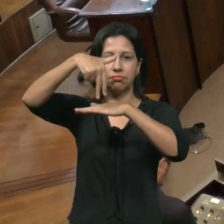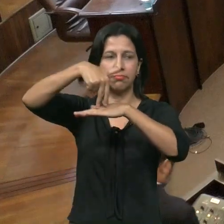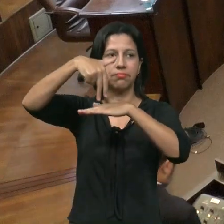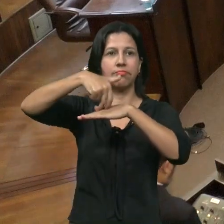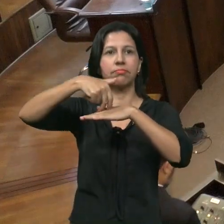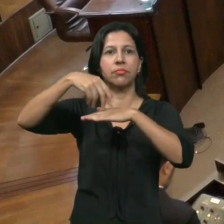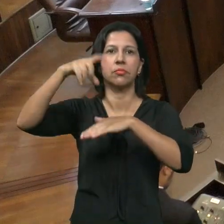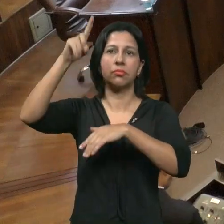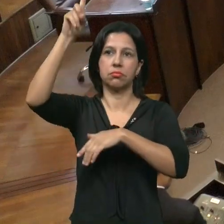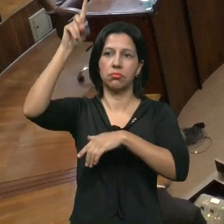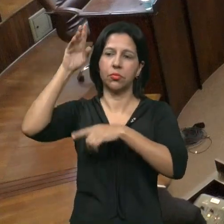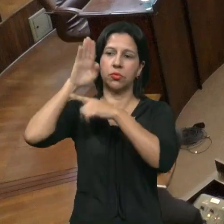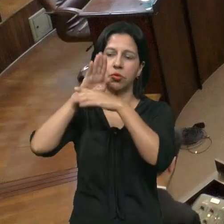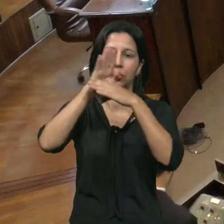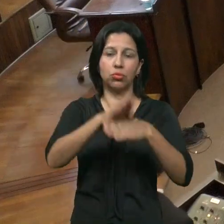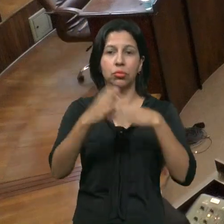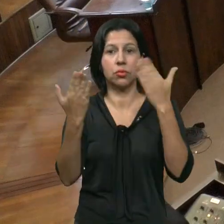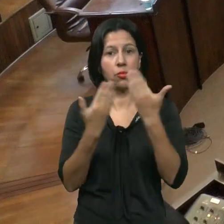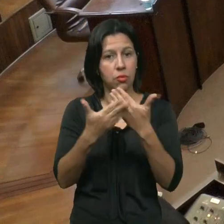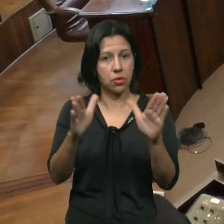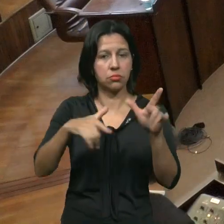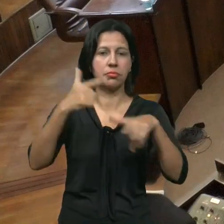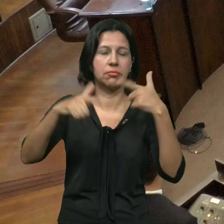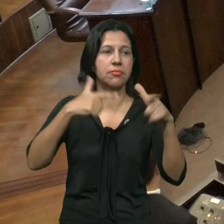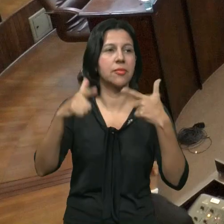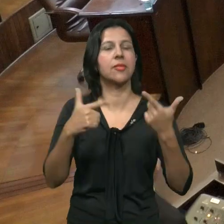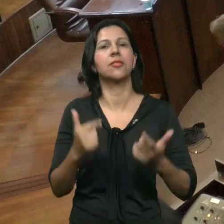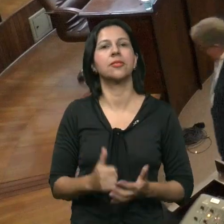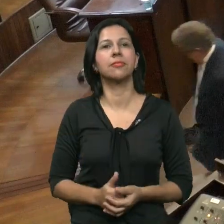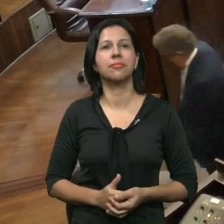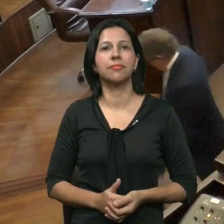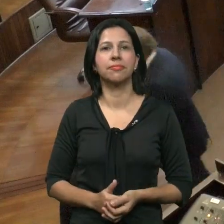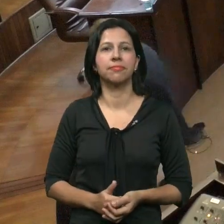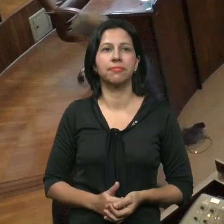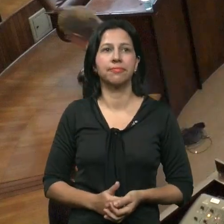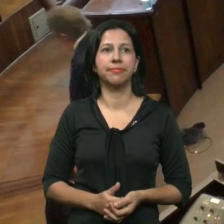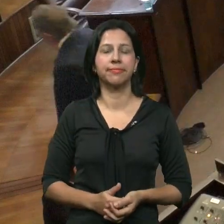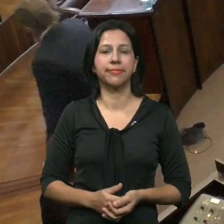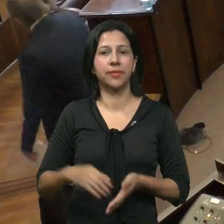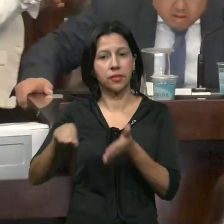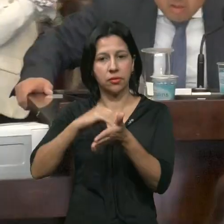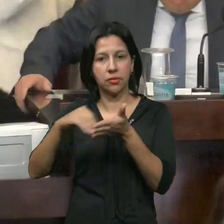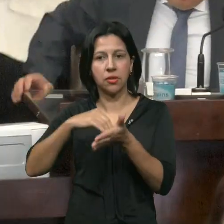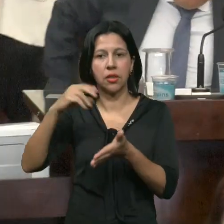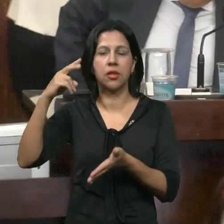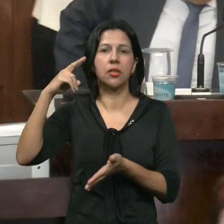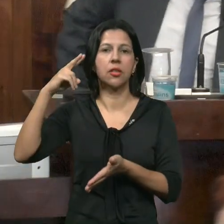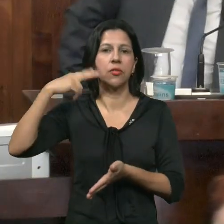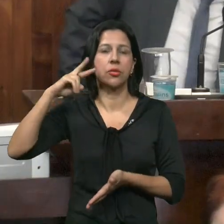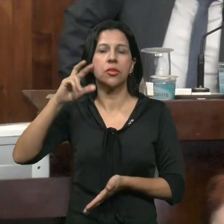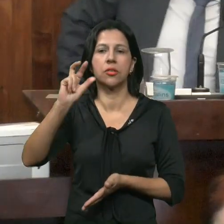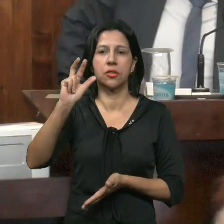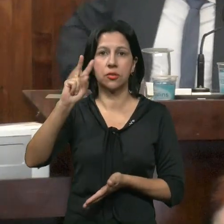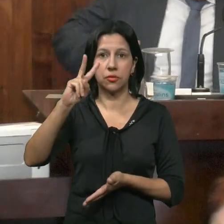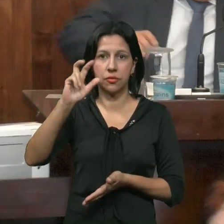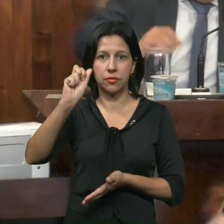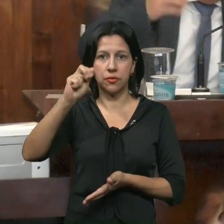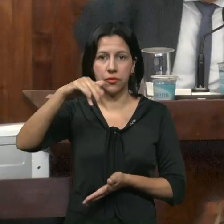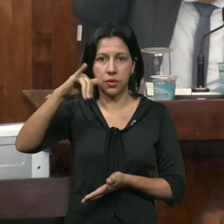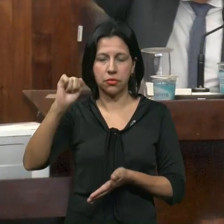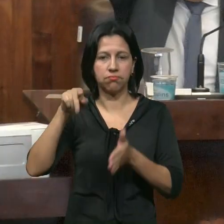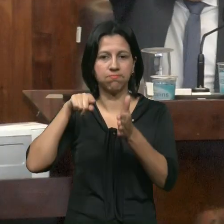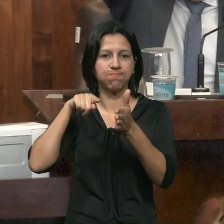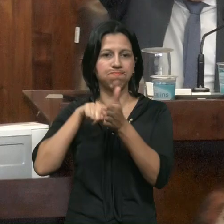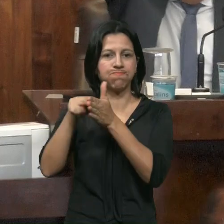Sob a proteção de Deus iniciamos os nossos trabalhos A segunda secretária vereadora Vânia Ramos fará a